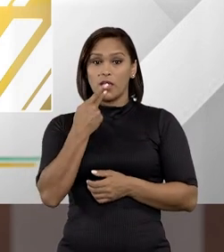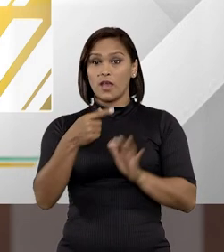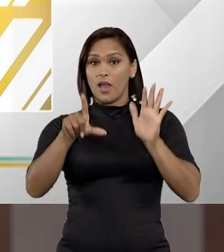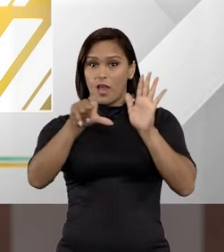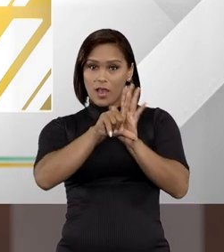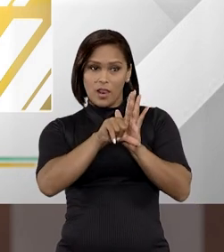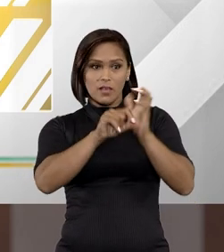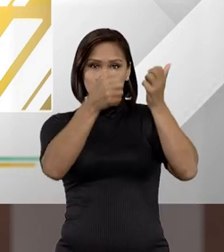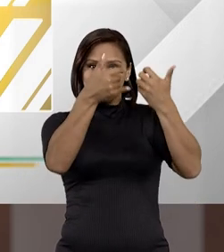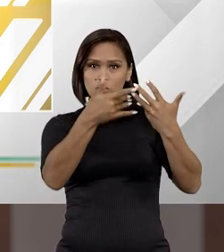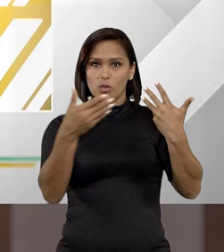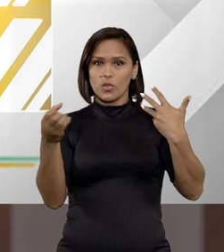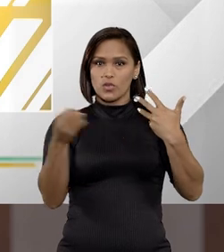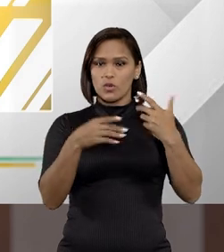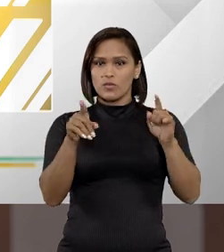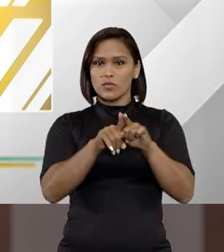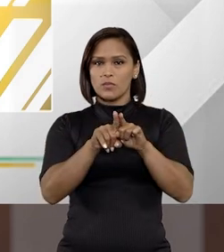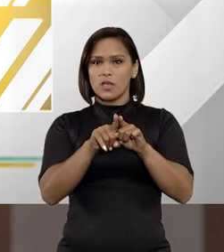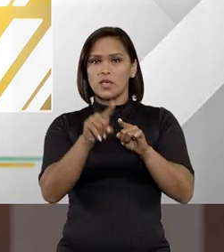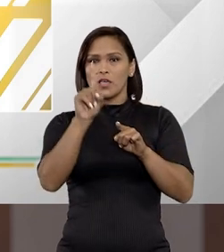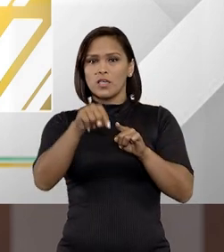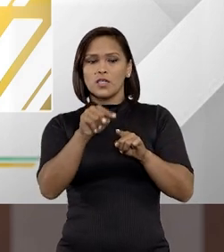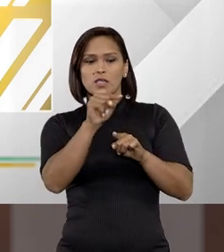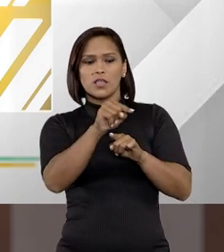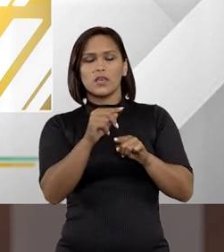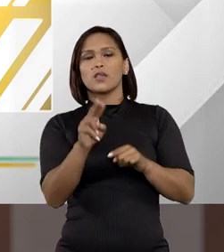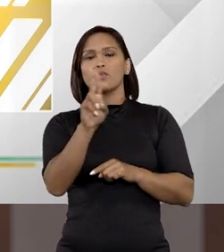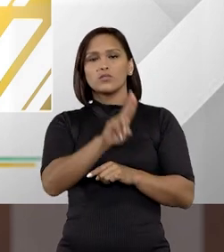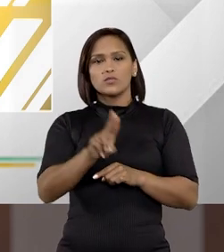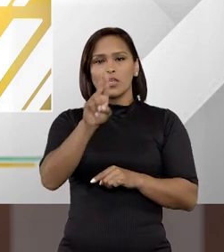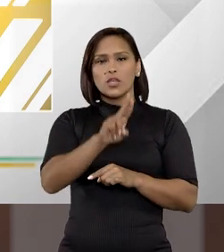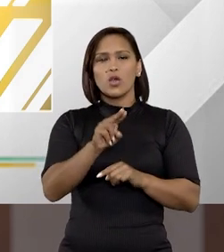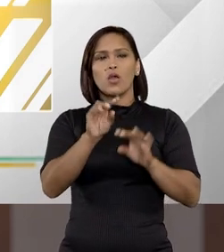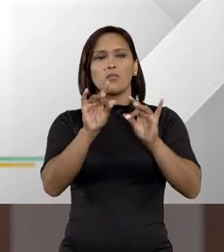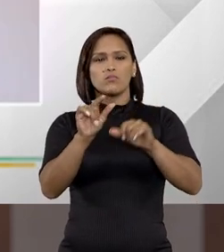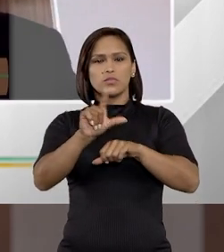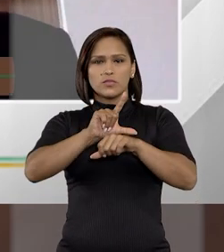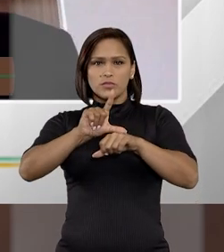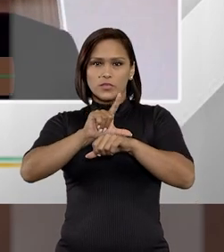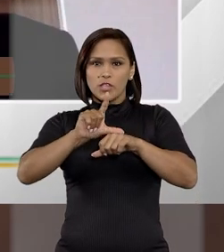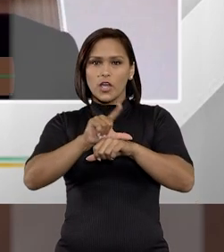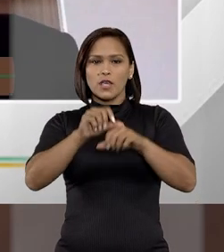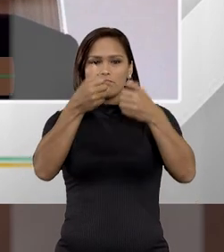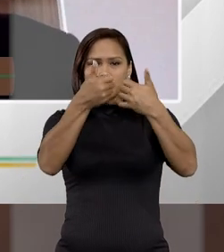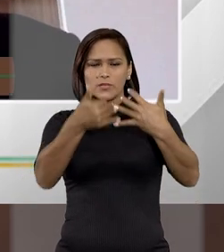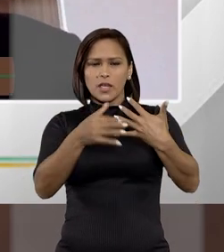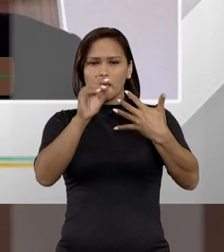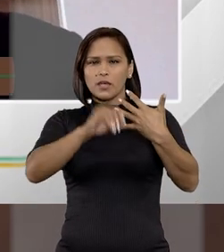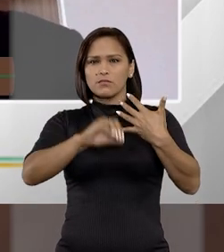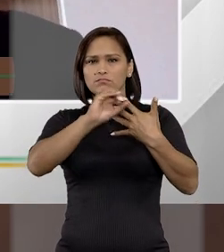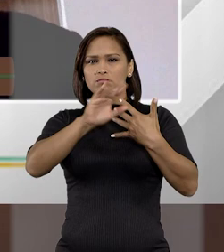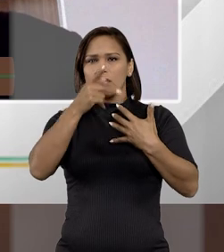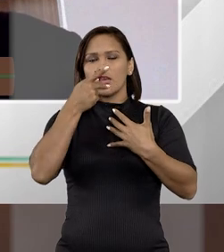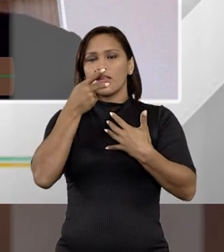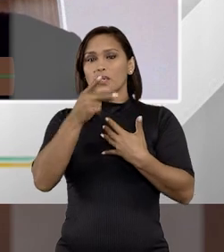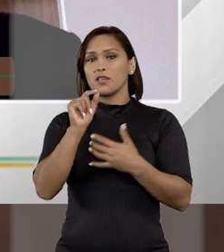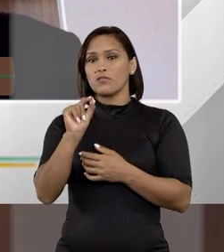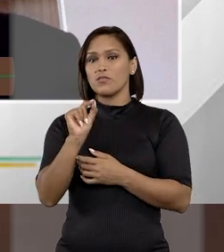Tiago. A lei tratou dessa questão, e aqui o Luiz Ador, ele foi bastante atécnico numa expressão, ele disse que